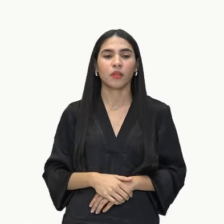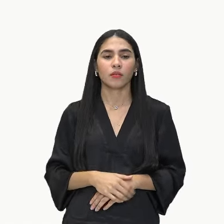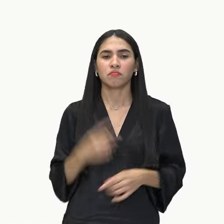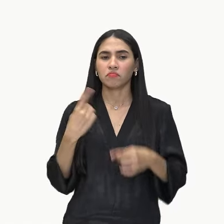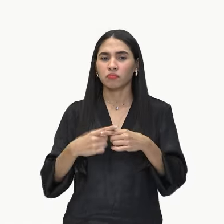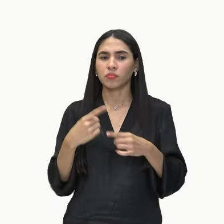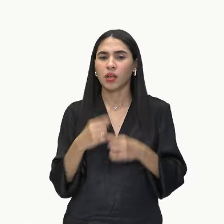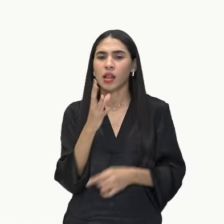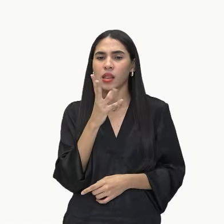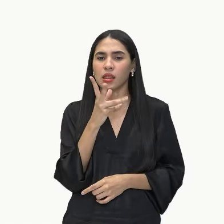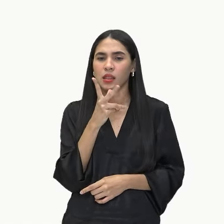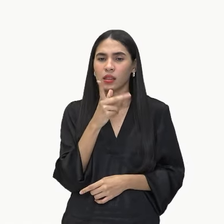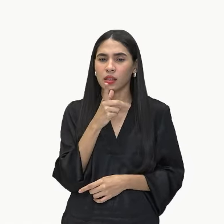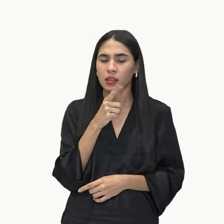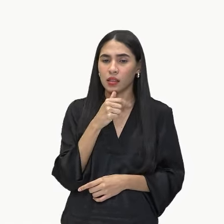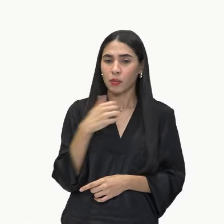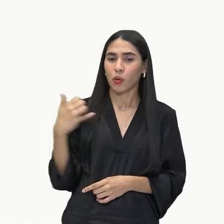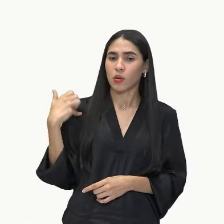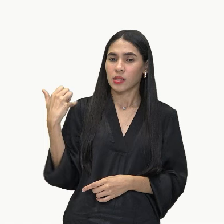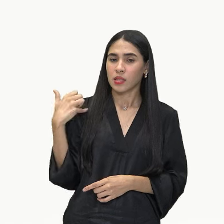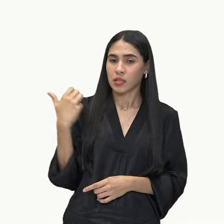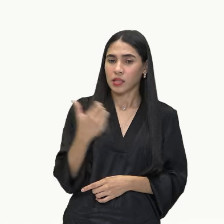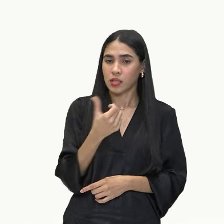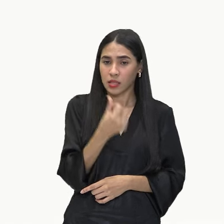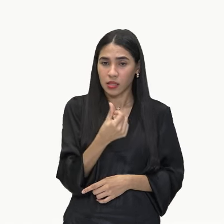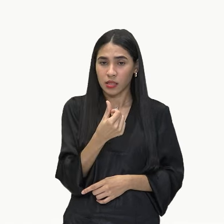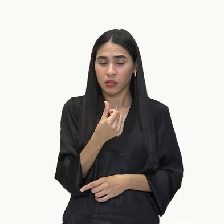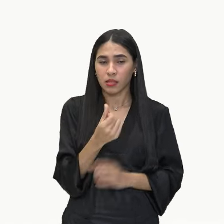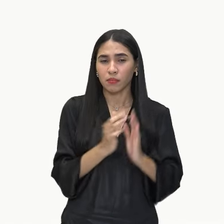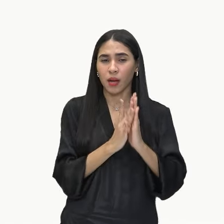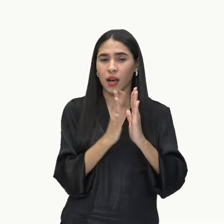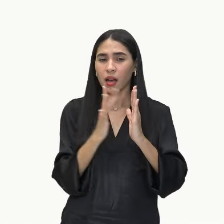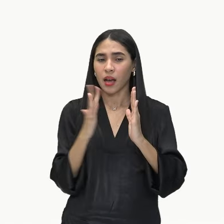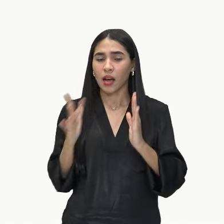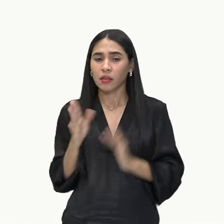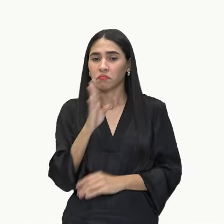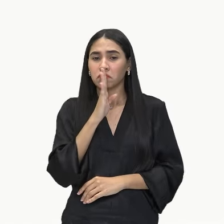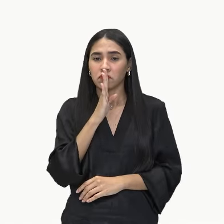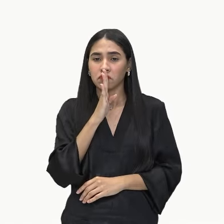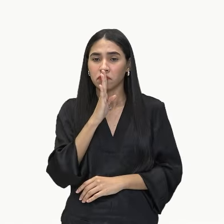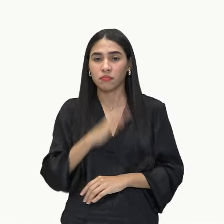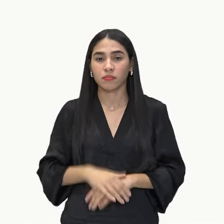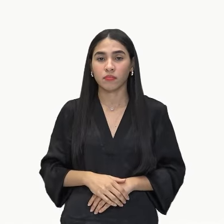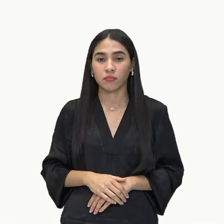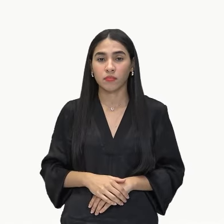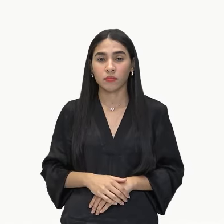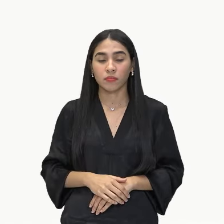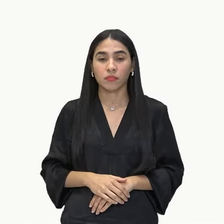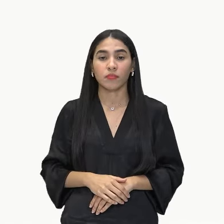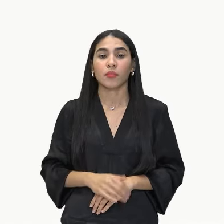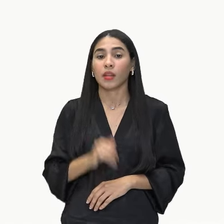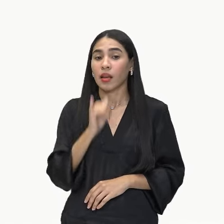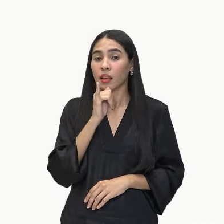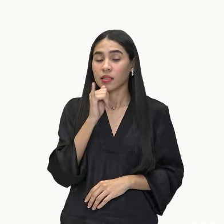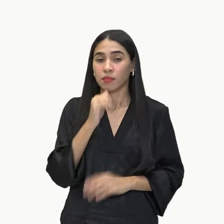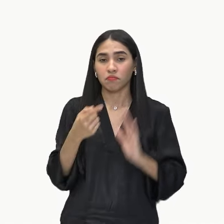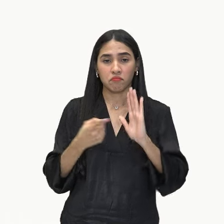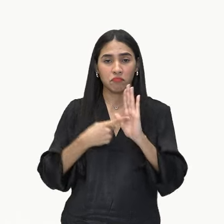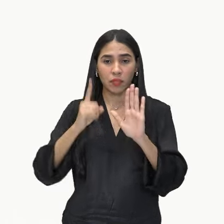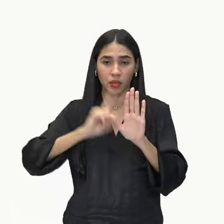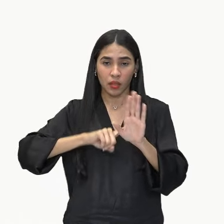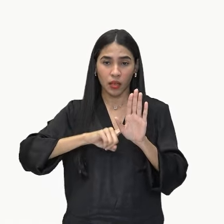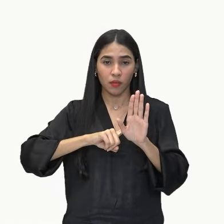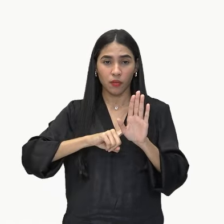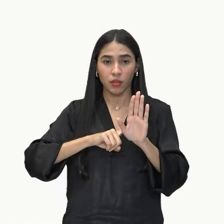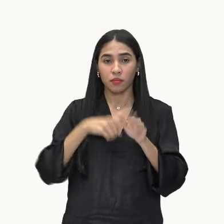demorou seis anos para continuar a falar? Ou por que seis anos não falando? Seria isso aqui, gente, uma metáfora para